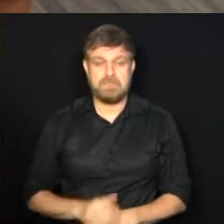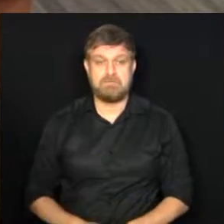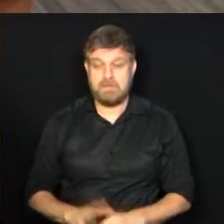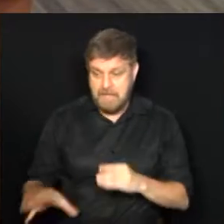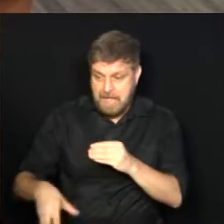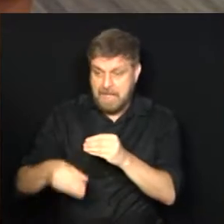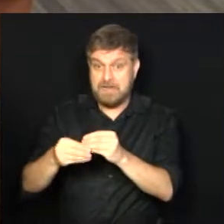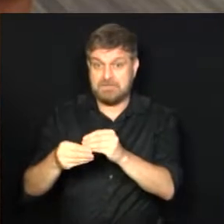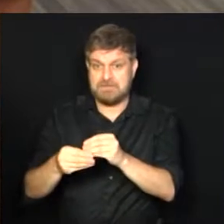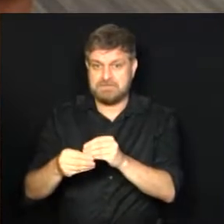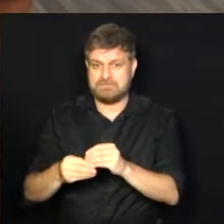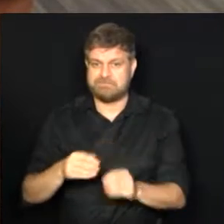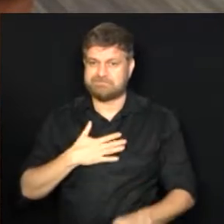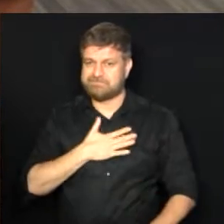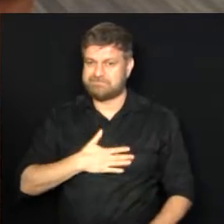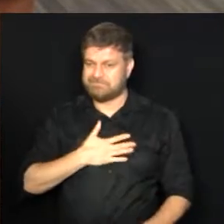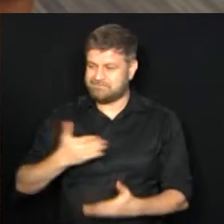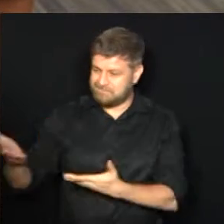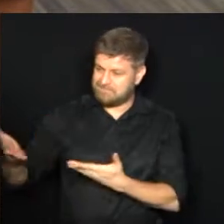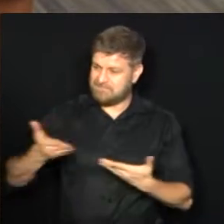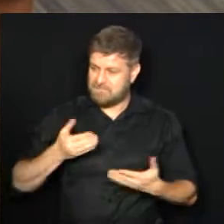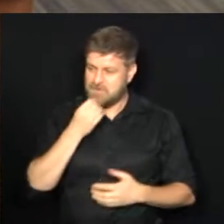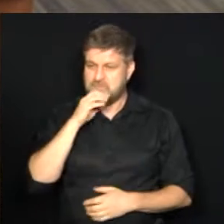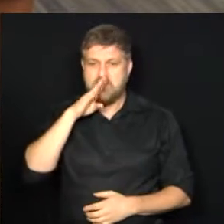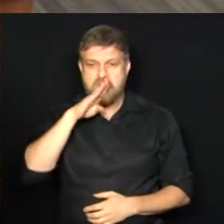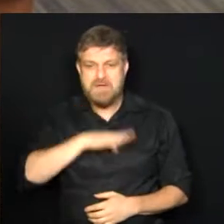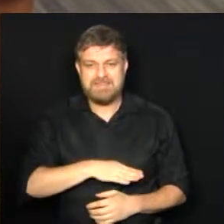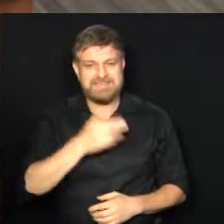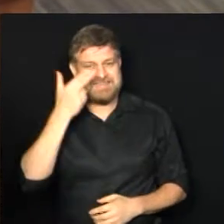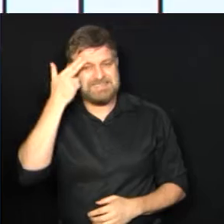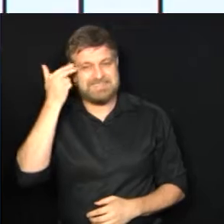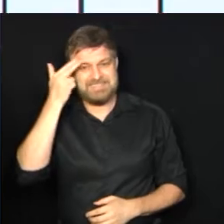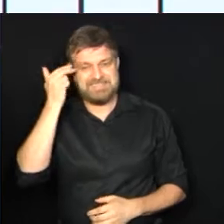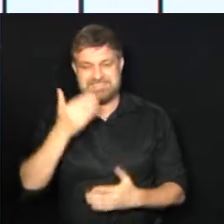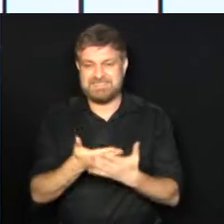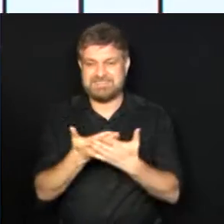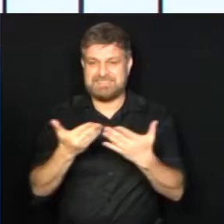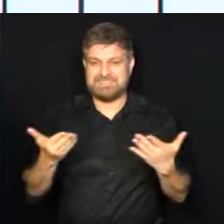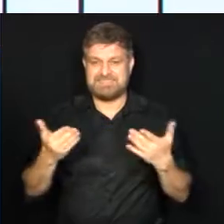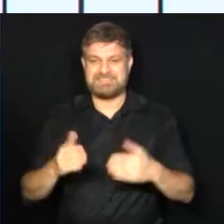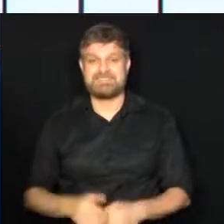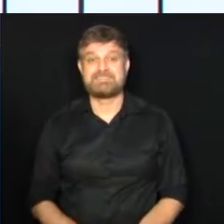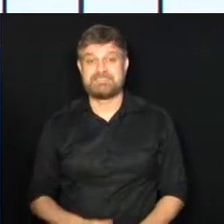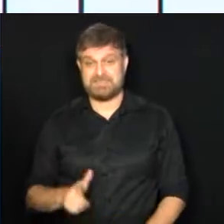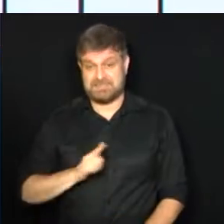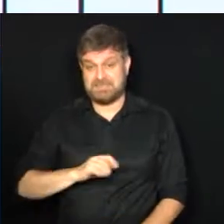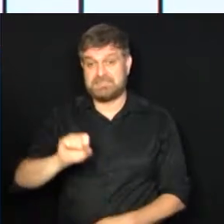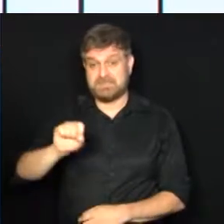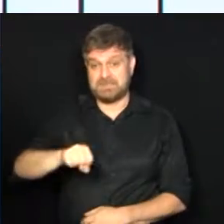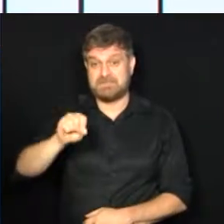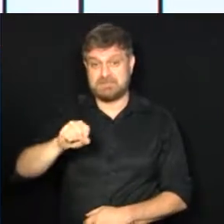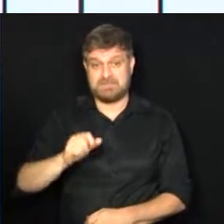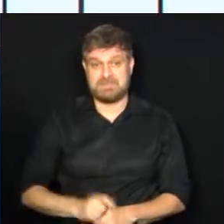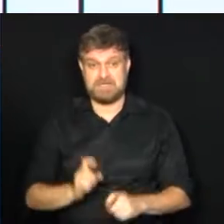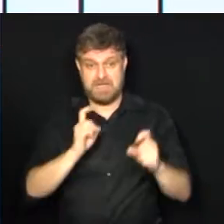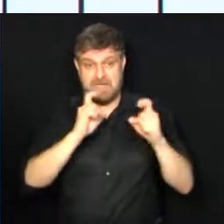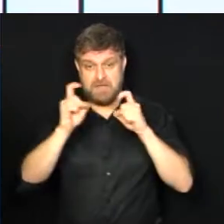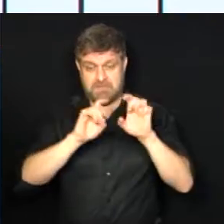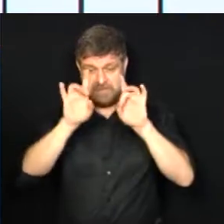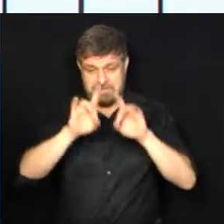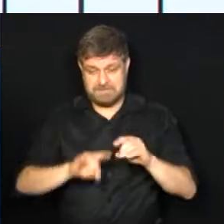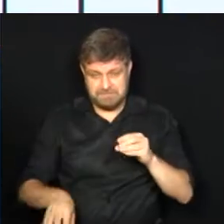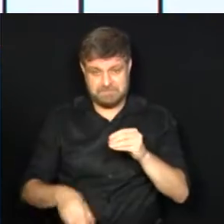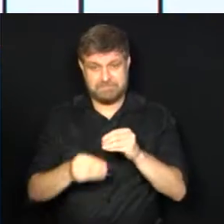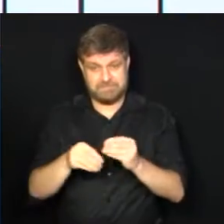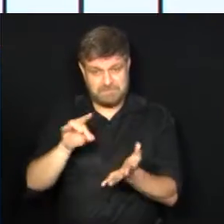acréscimo. Seja bem-vinda e boa tarde. Boa tarde, Gabriel. Boa tarde a você aí de casa. Olha, tivemos sim. Esse acréscimo foi publicado